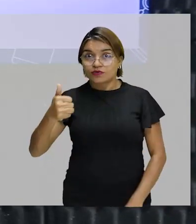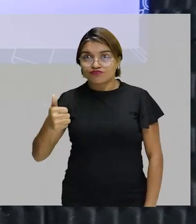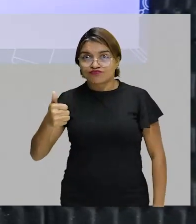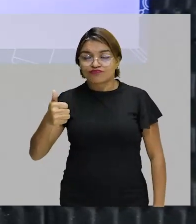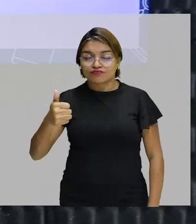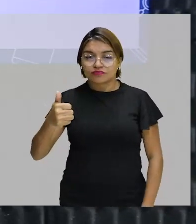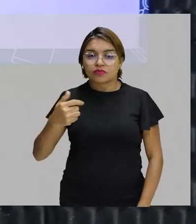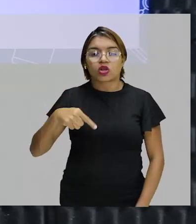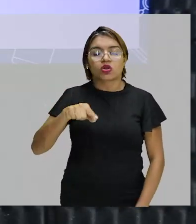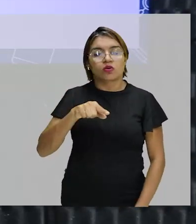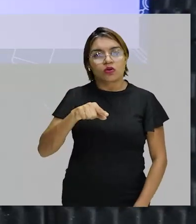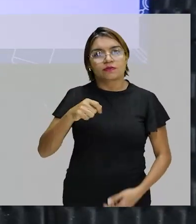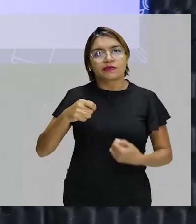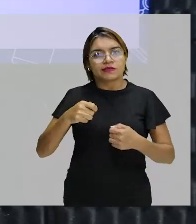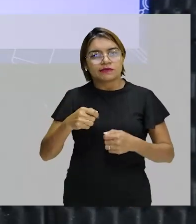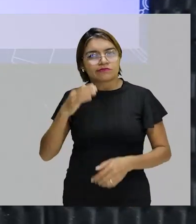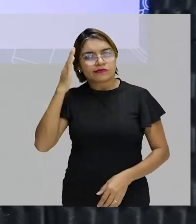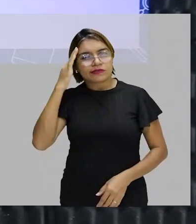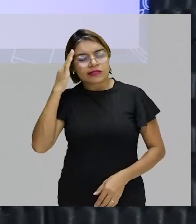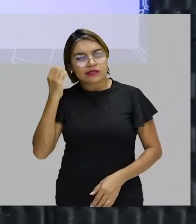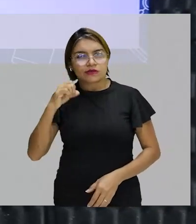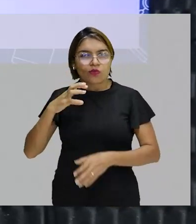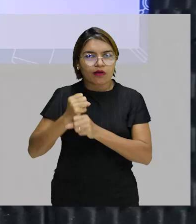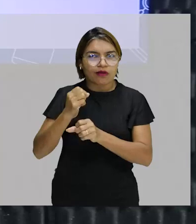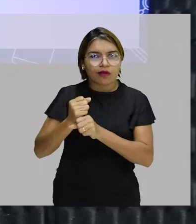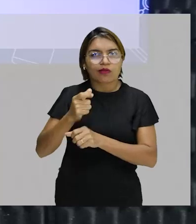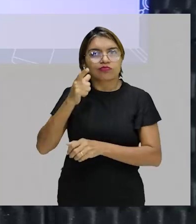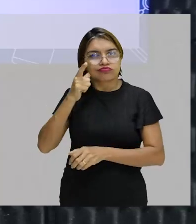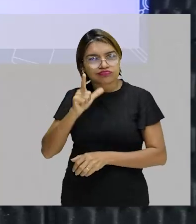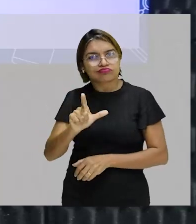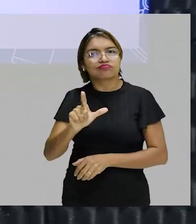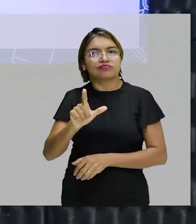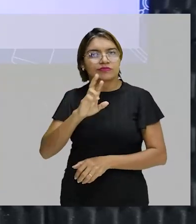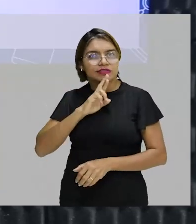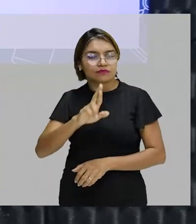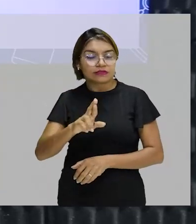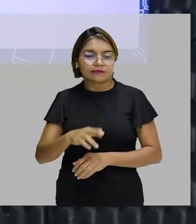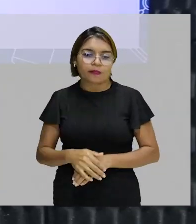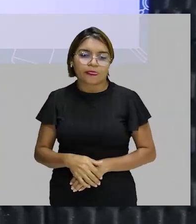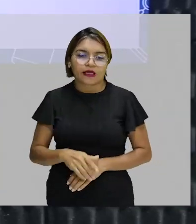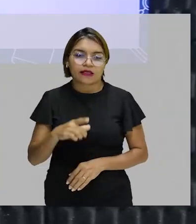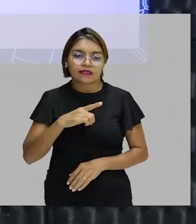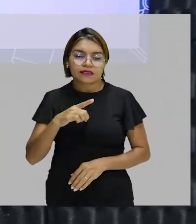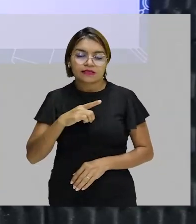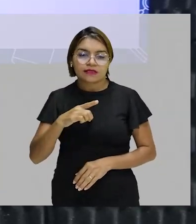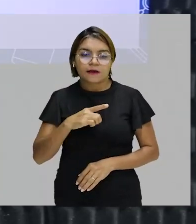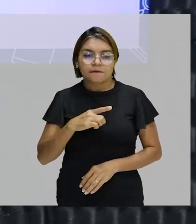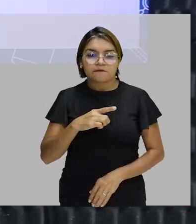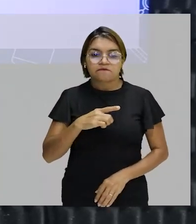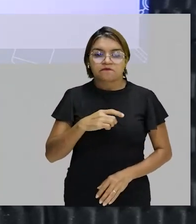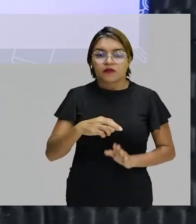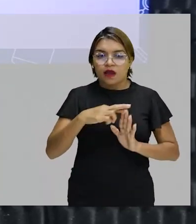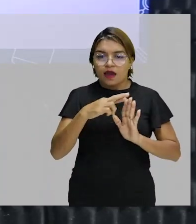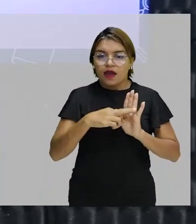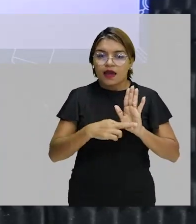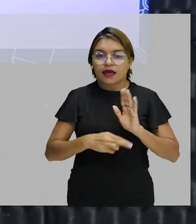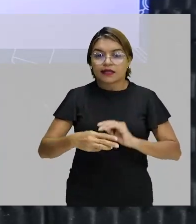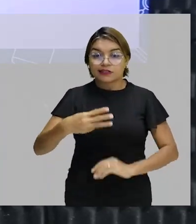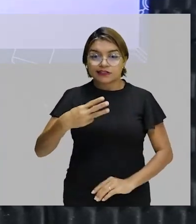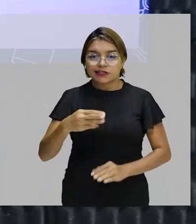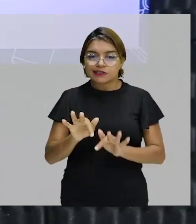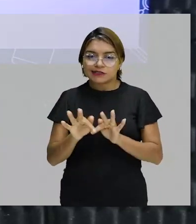para saber se a gente acertou o cálculo ou não. Então, a gente vai montar uma regra de três simples, certo? Meios